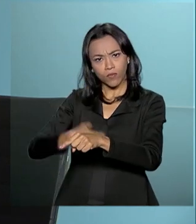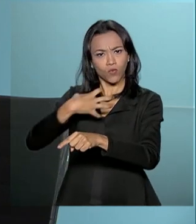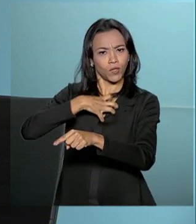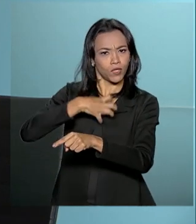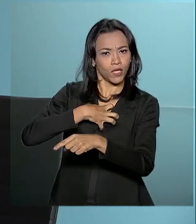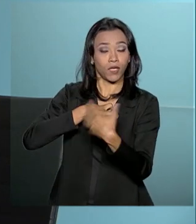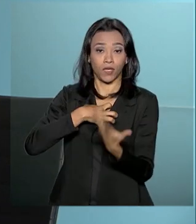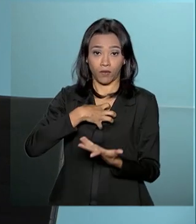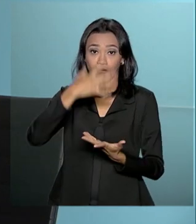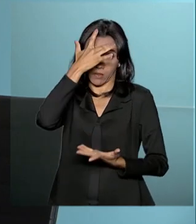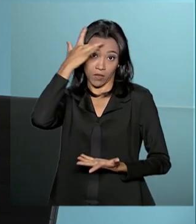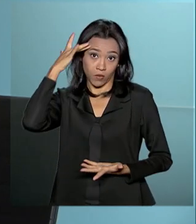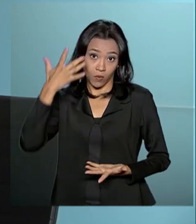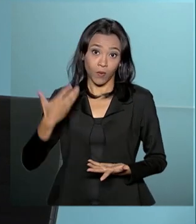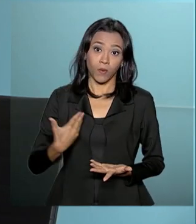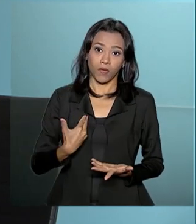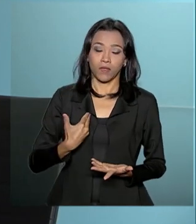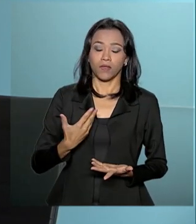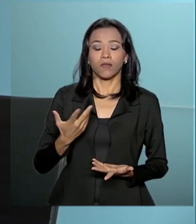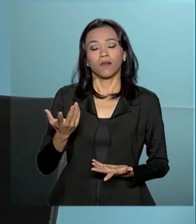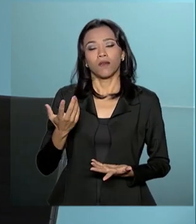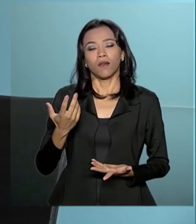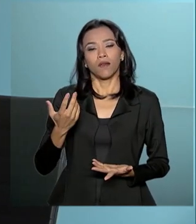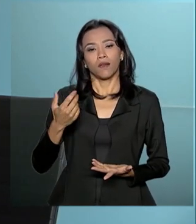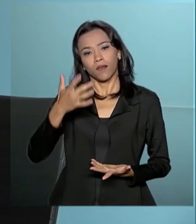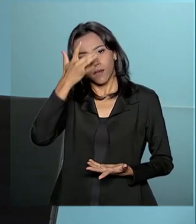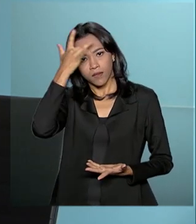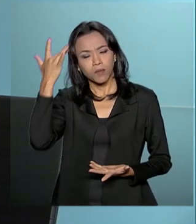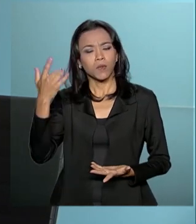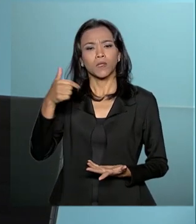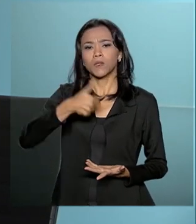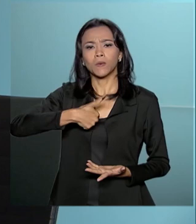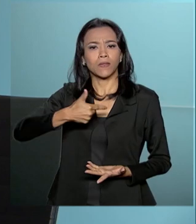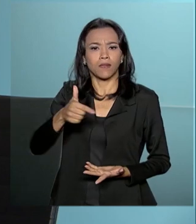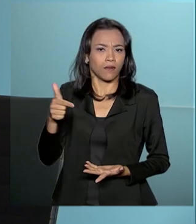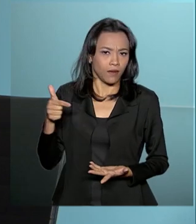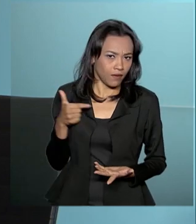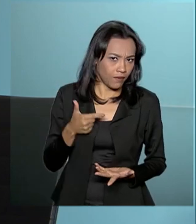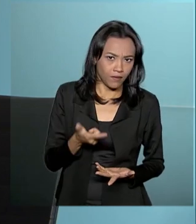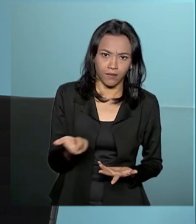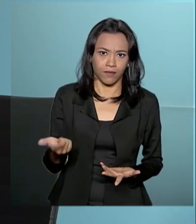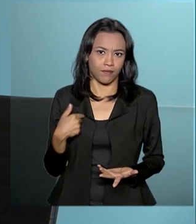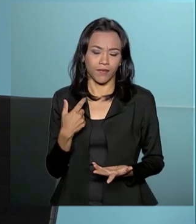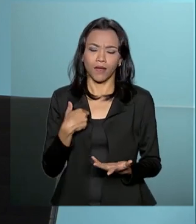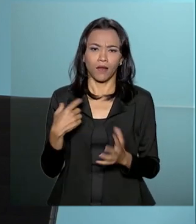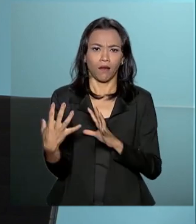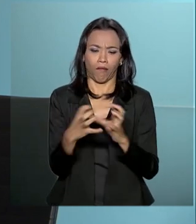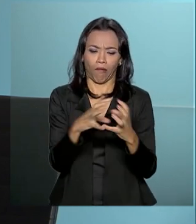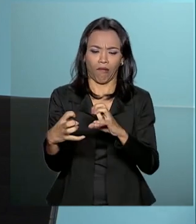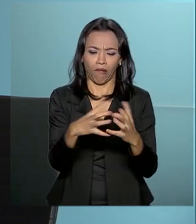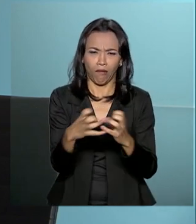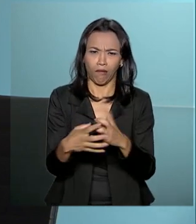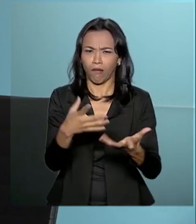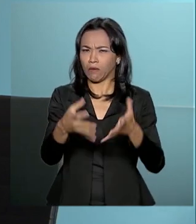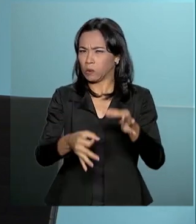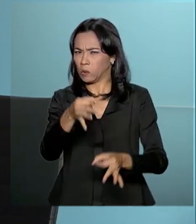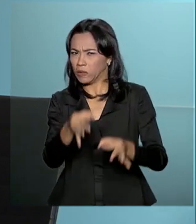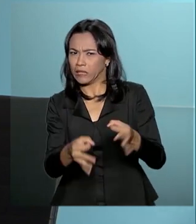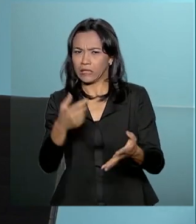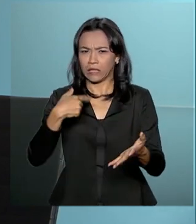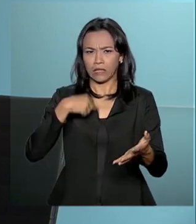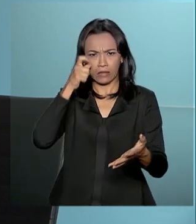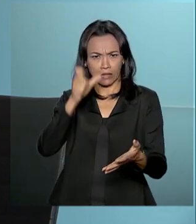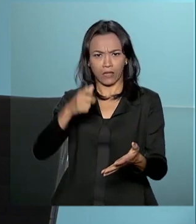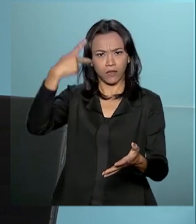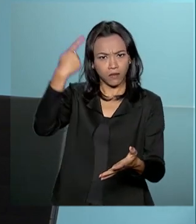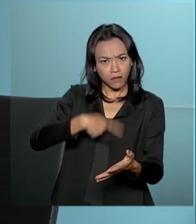nós vamos exigir, por exemplo, que servidor não esteja envolvido em nenhum caso de conflito de interesse, esse novo servidor que